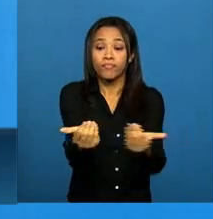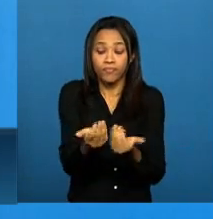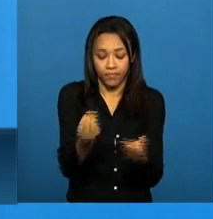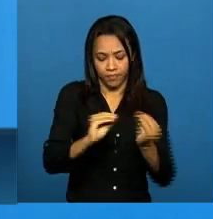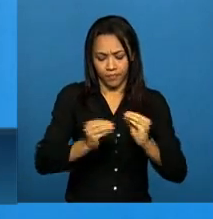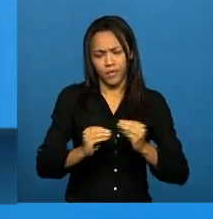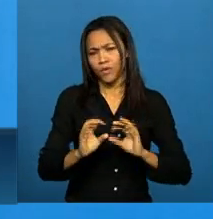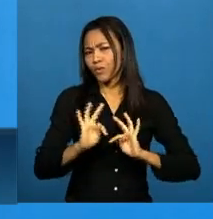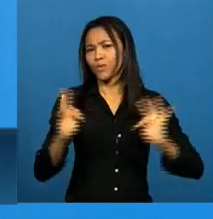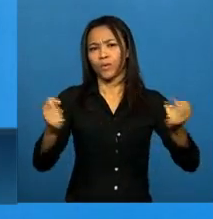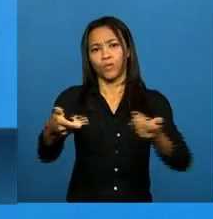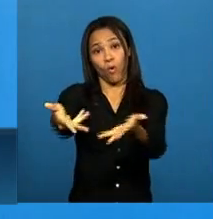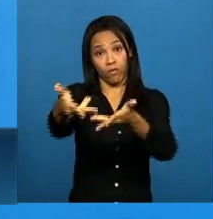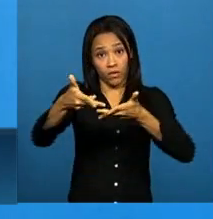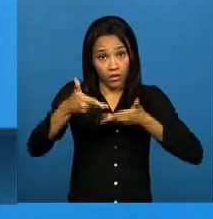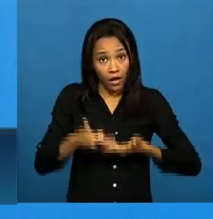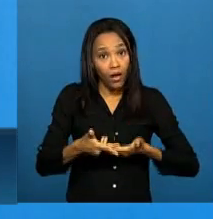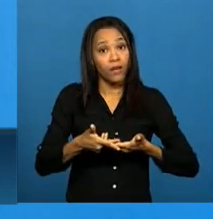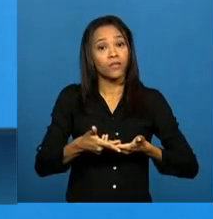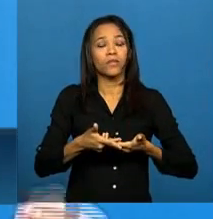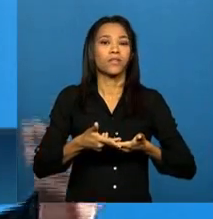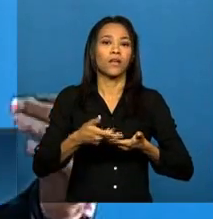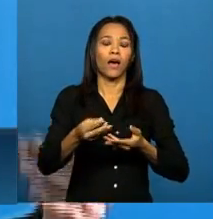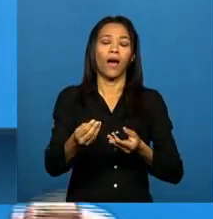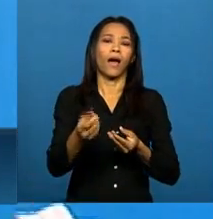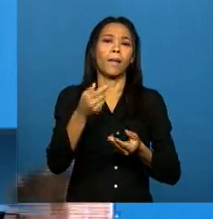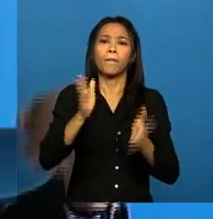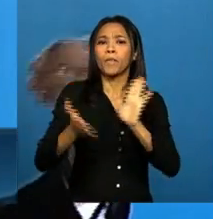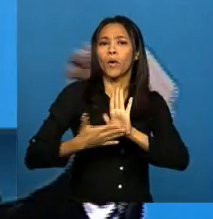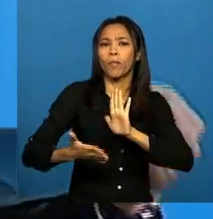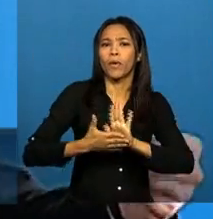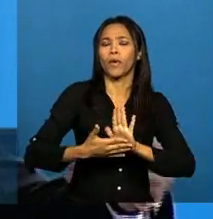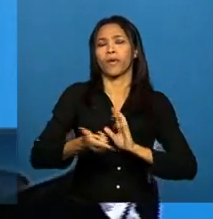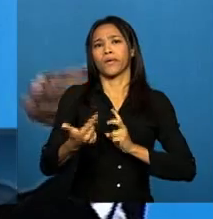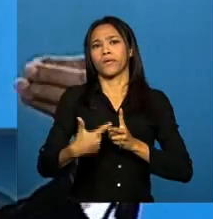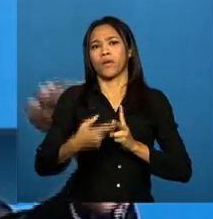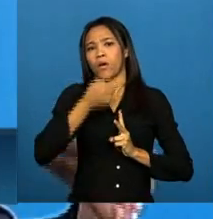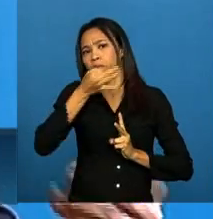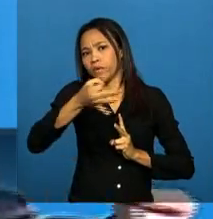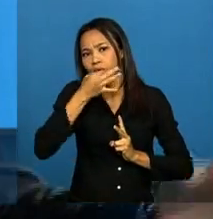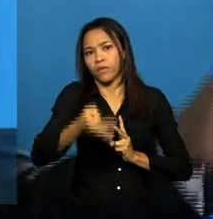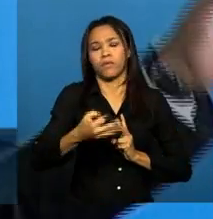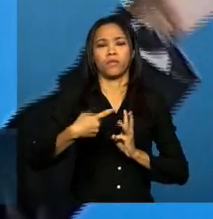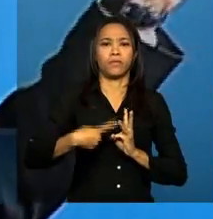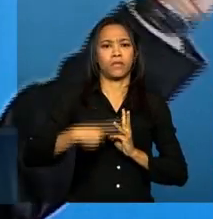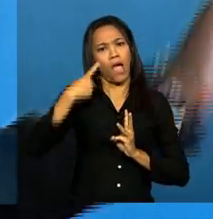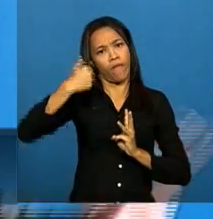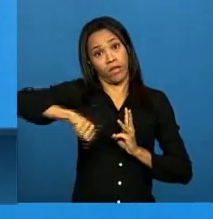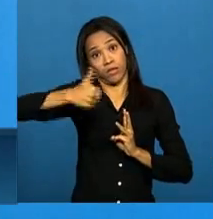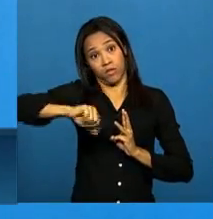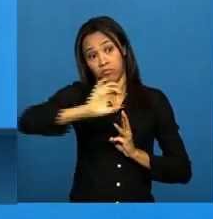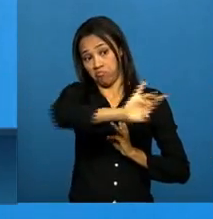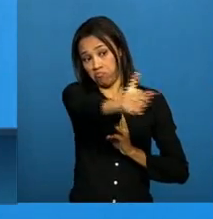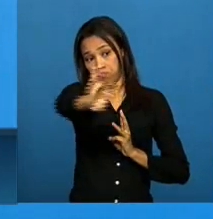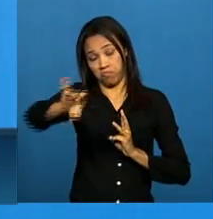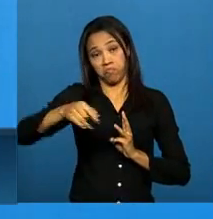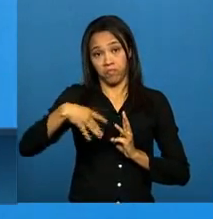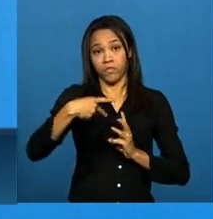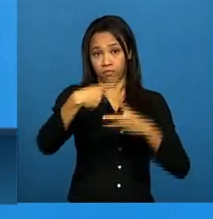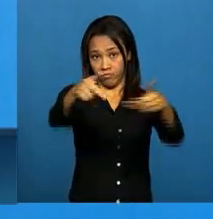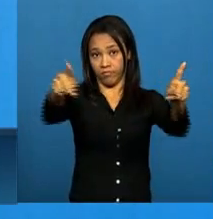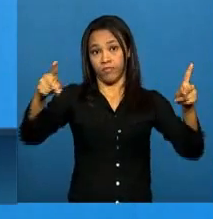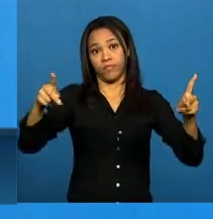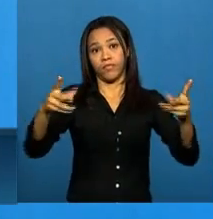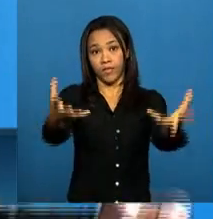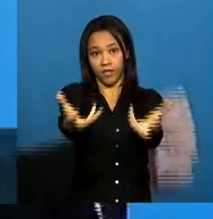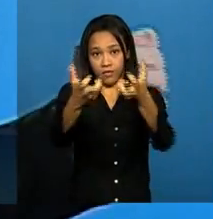estão convidados a nos encaminhar propostas, sugestões, pareceres, a partir das contribuições